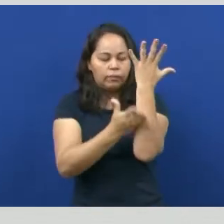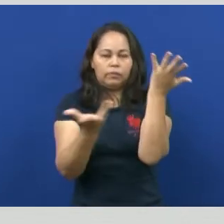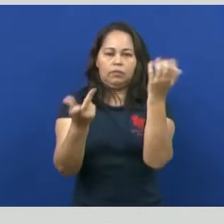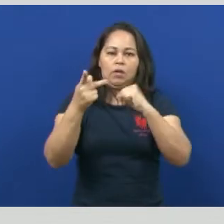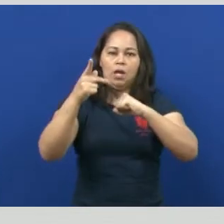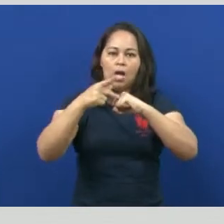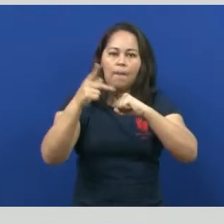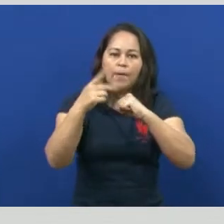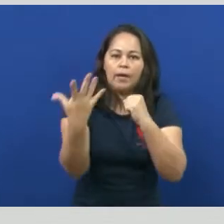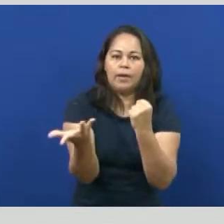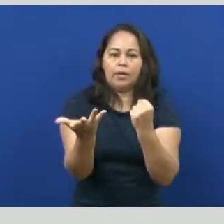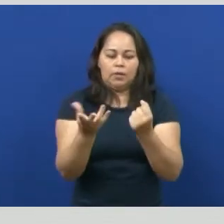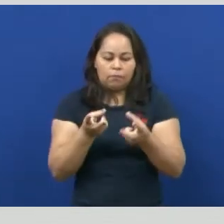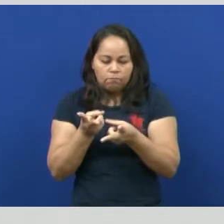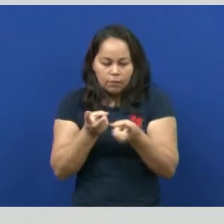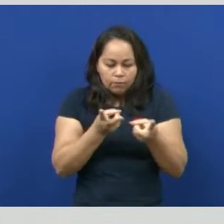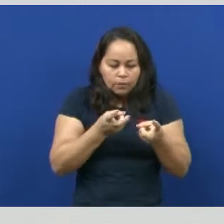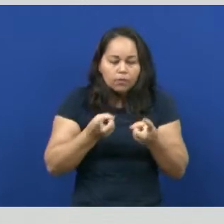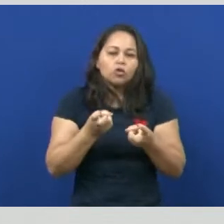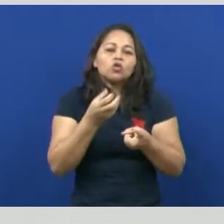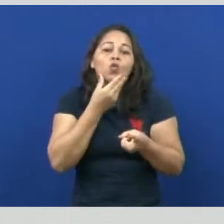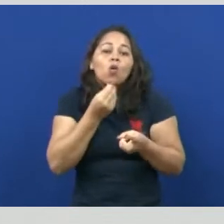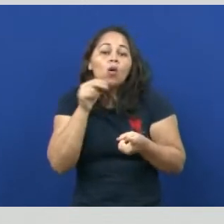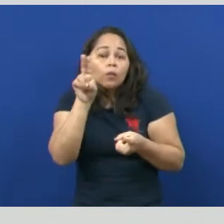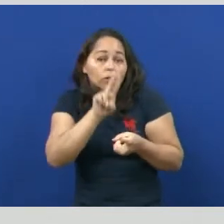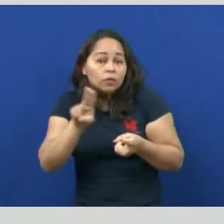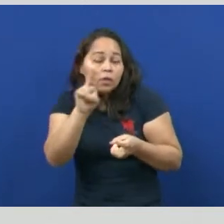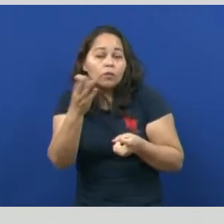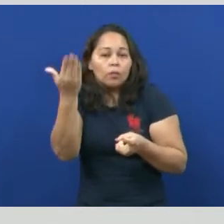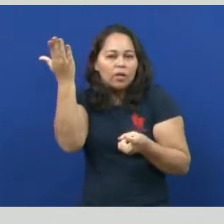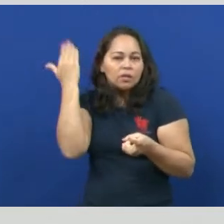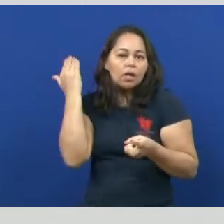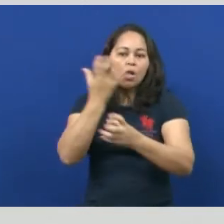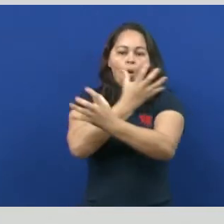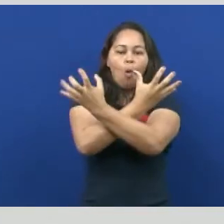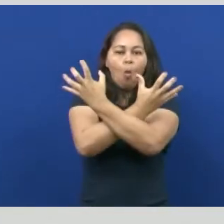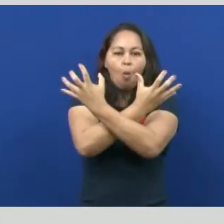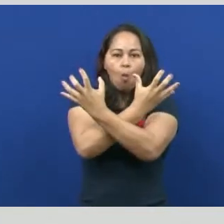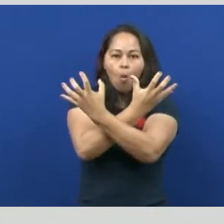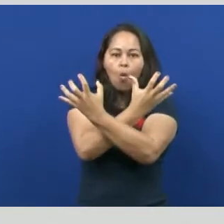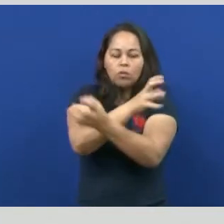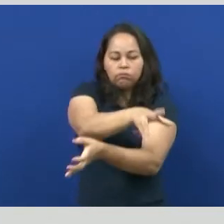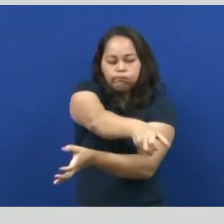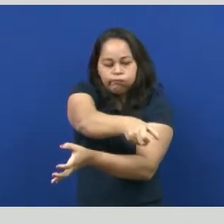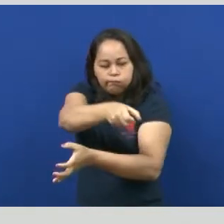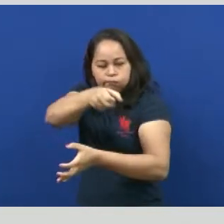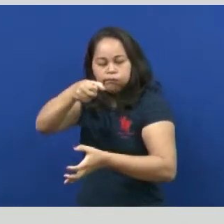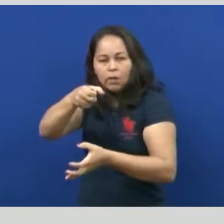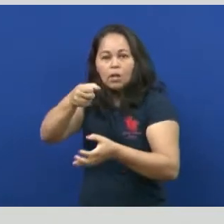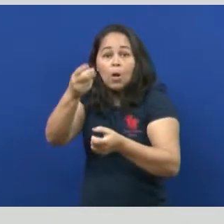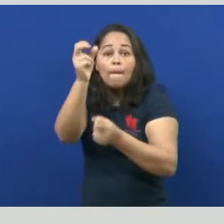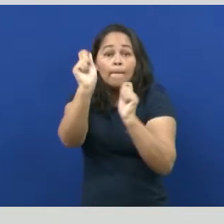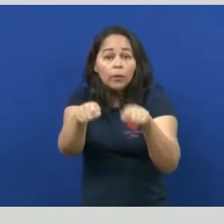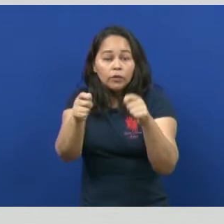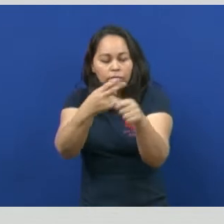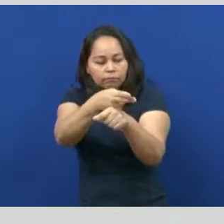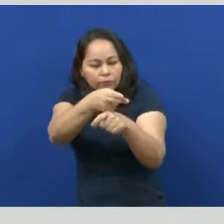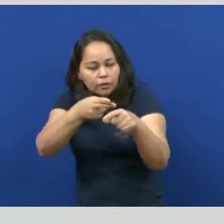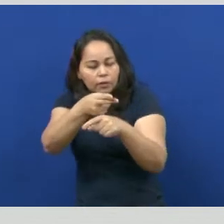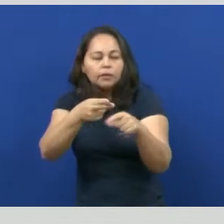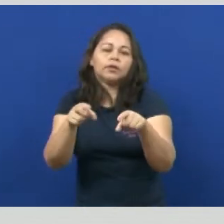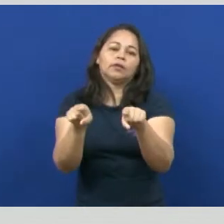um pedaço de osso, né? Alguma coisa que servisse aí para cortar. Então, os homens, eles